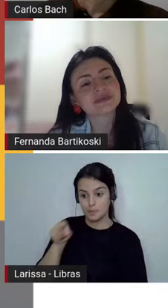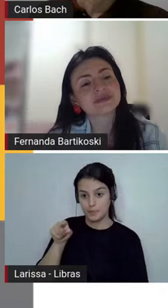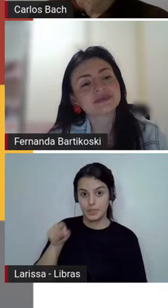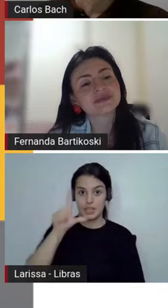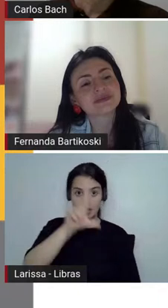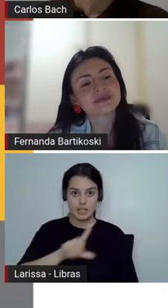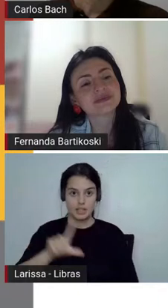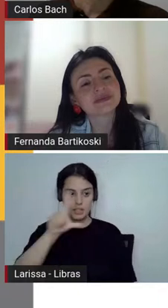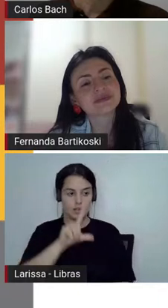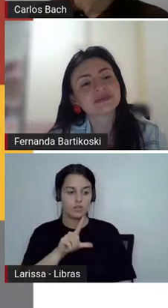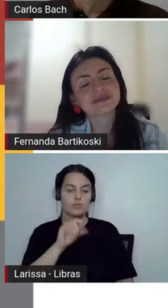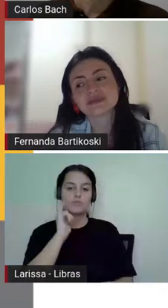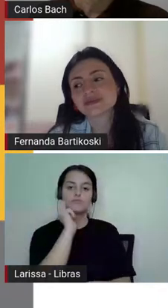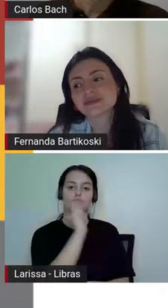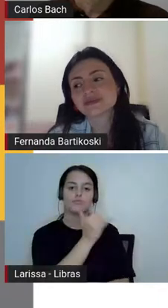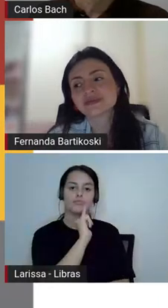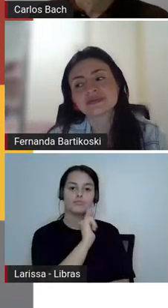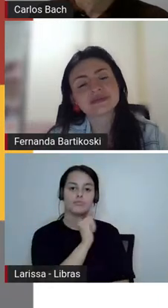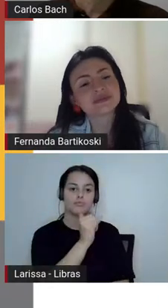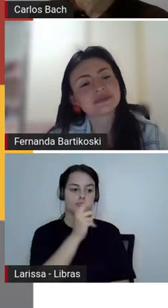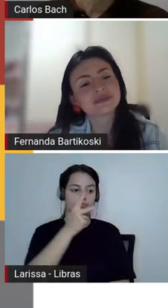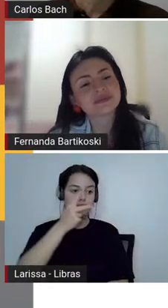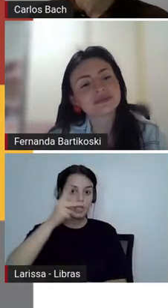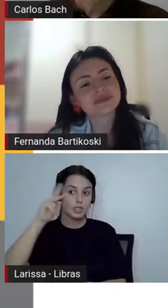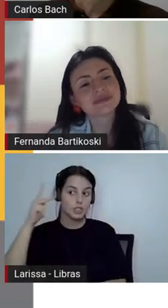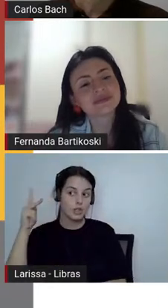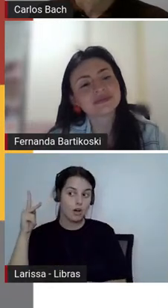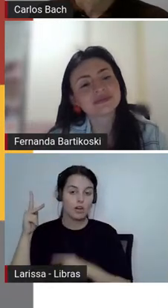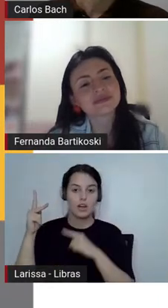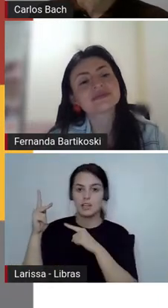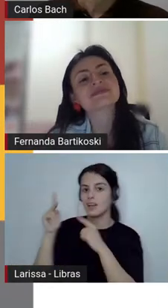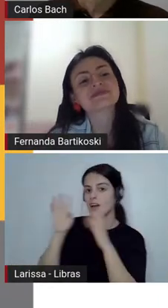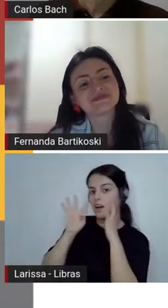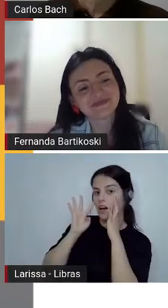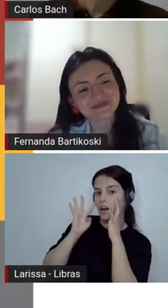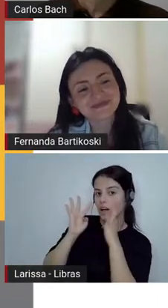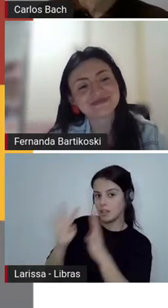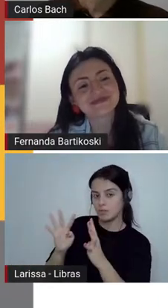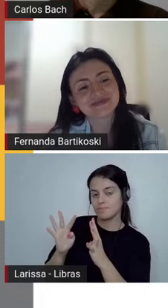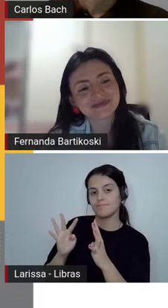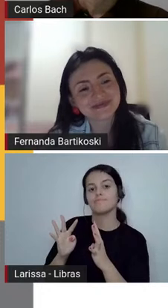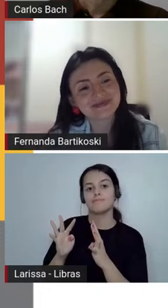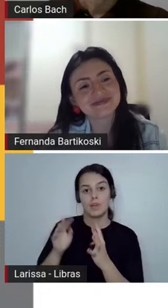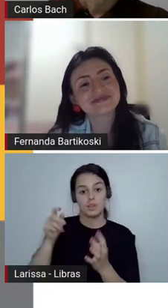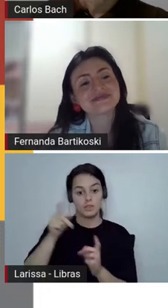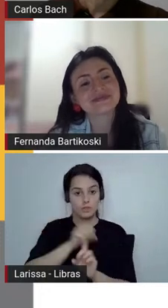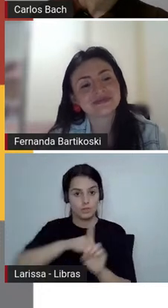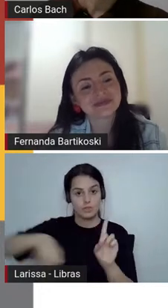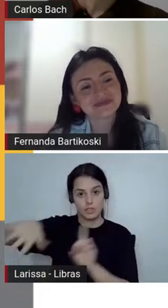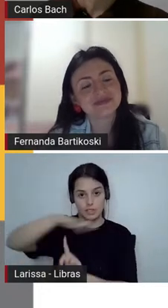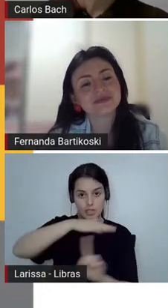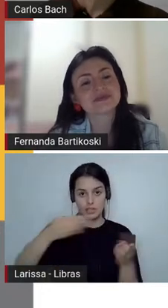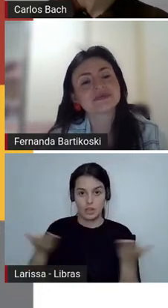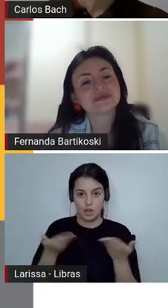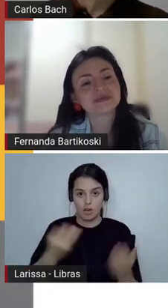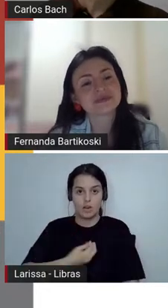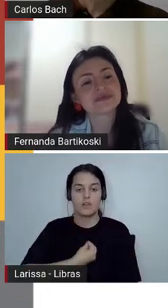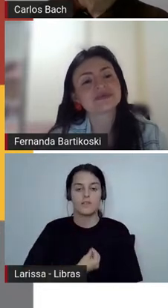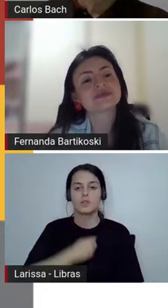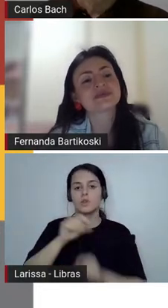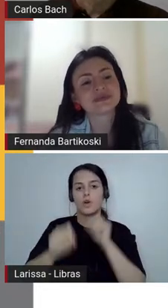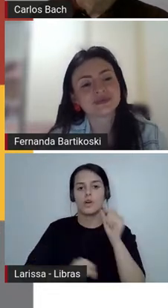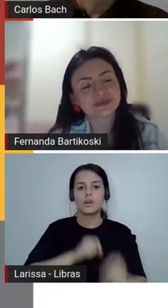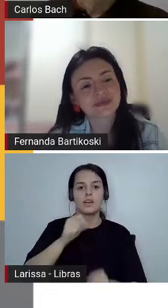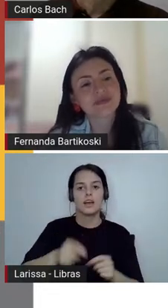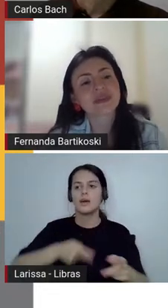Nós vivemos numa sociedade em que todos querem falar, mas poucos querem escutar. Então, a gente tem que aprender